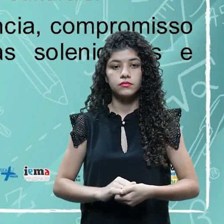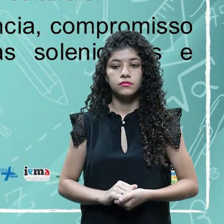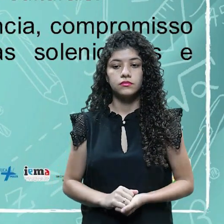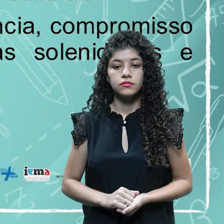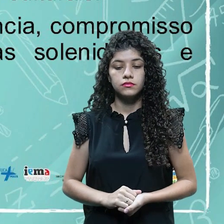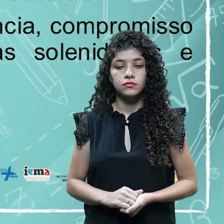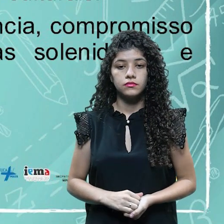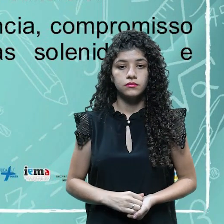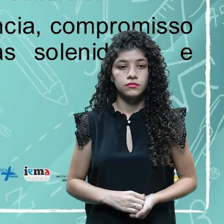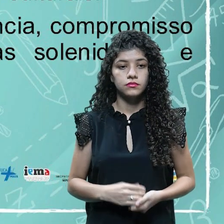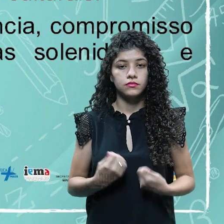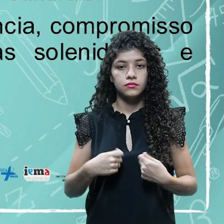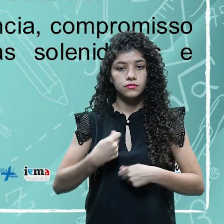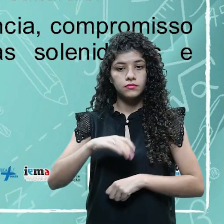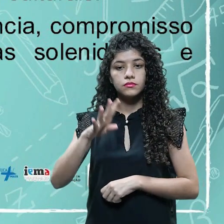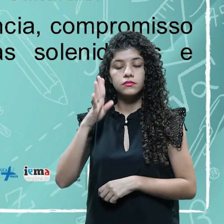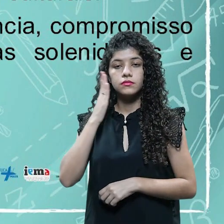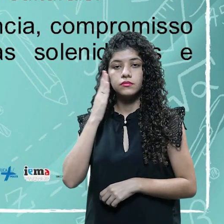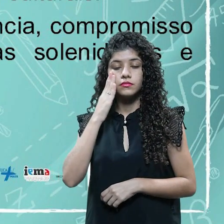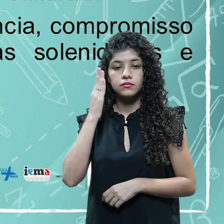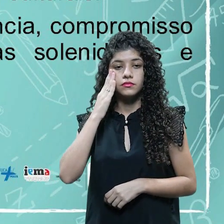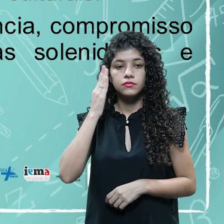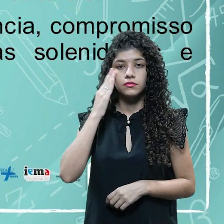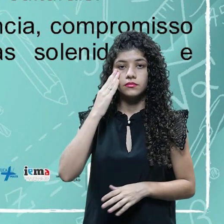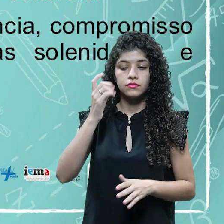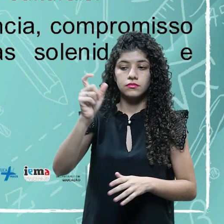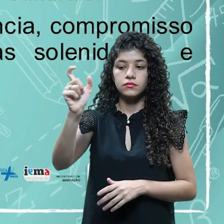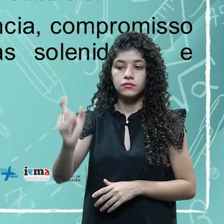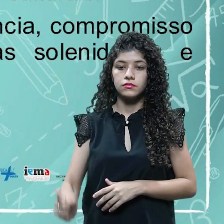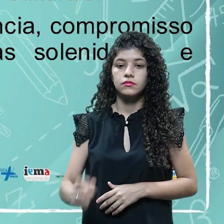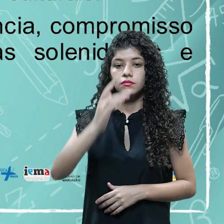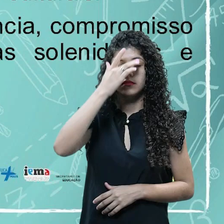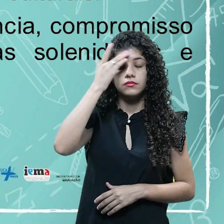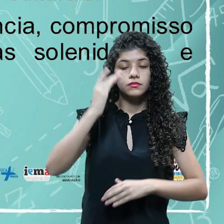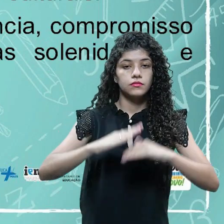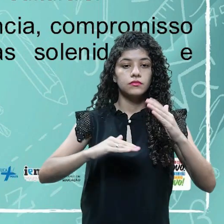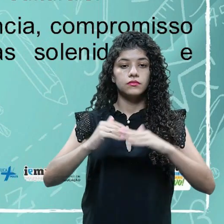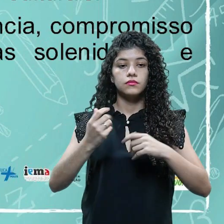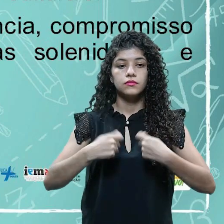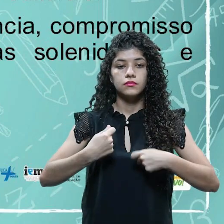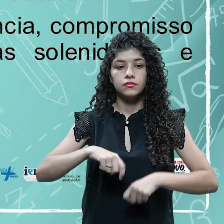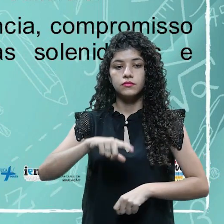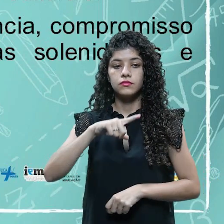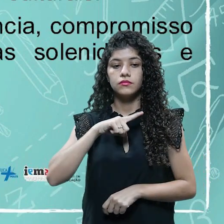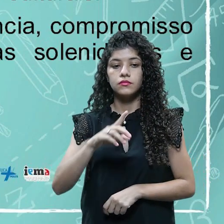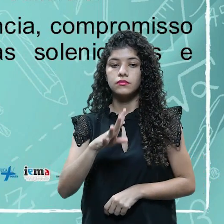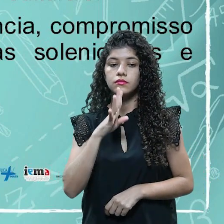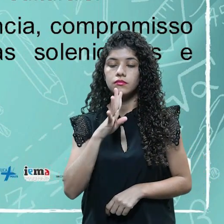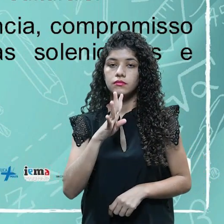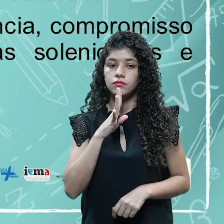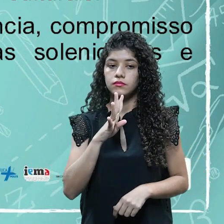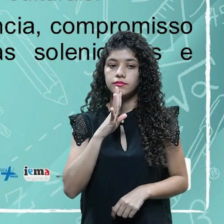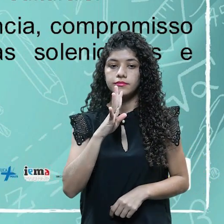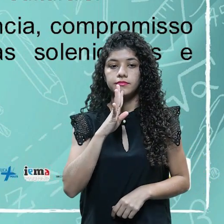Além disso, a gente tem que entender o perfil do profissional de cerimonial. Ele tem que ter conhecimento, né?